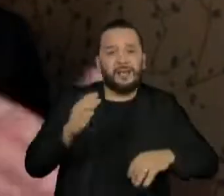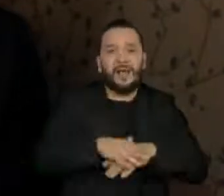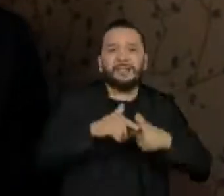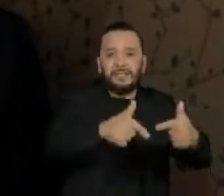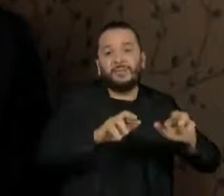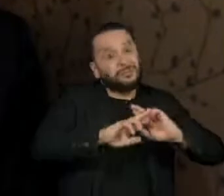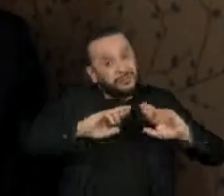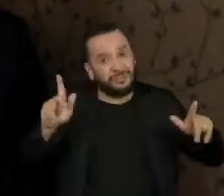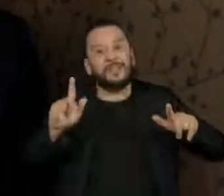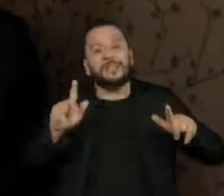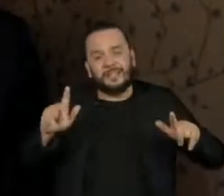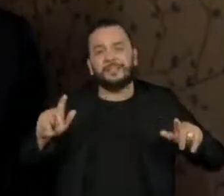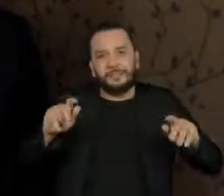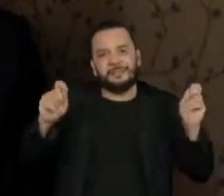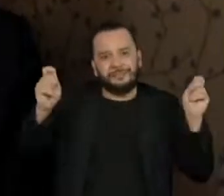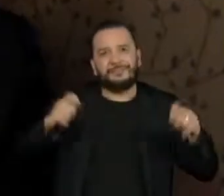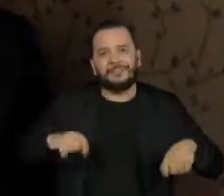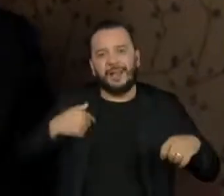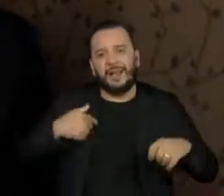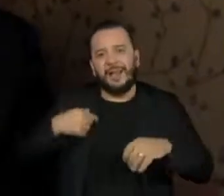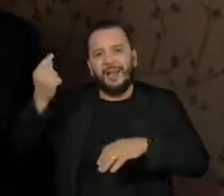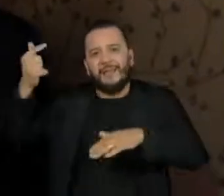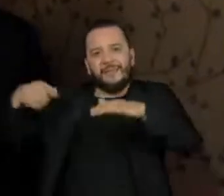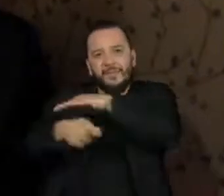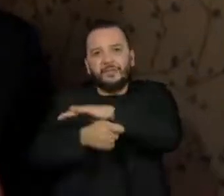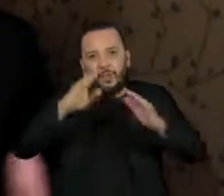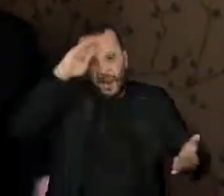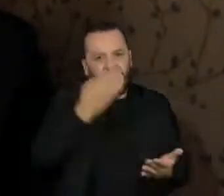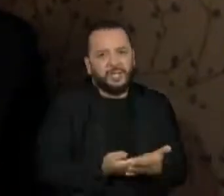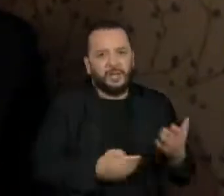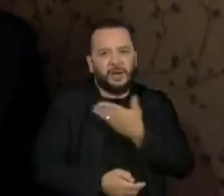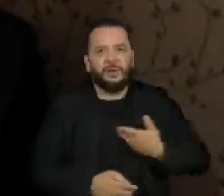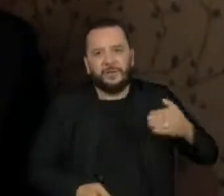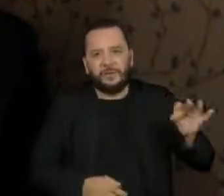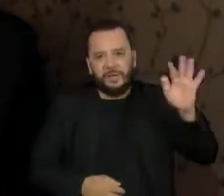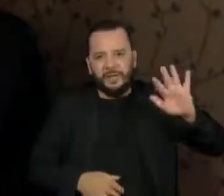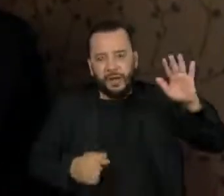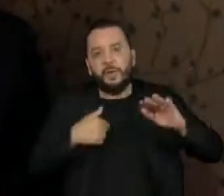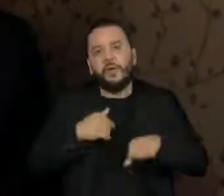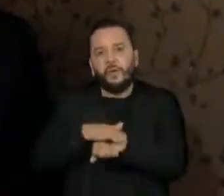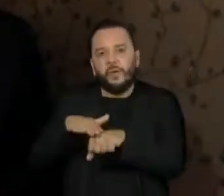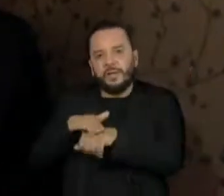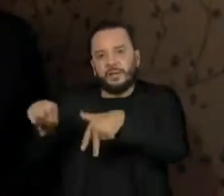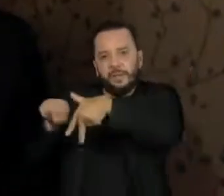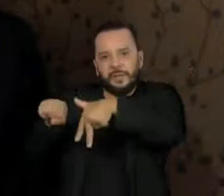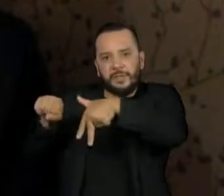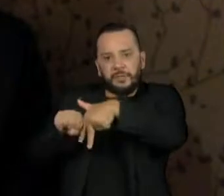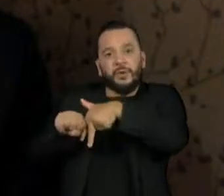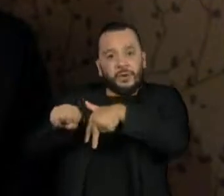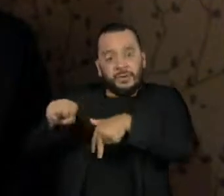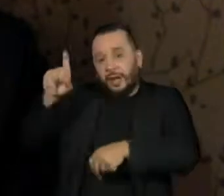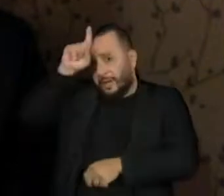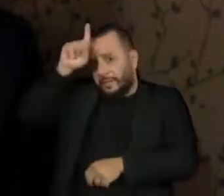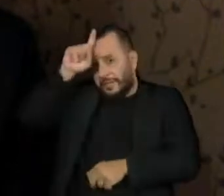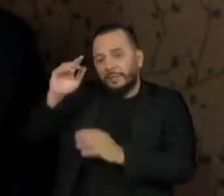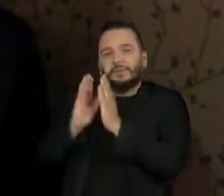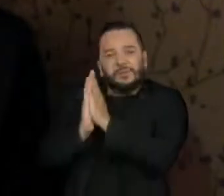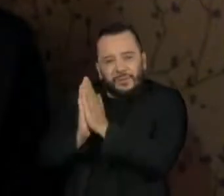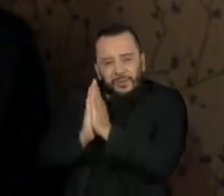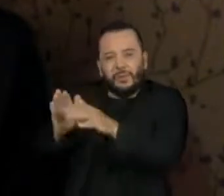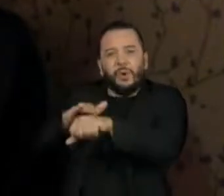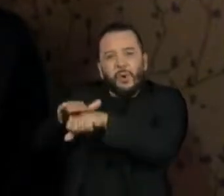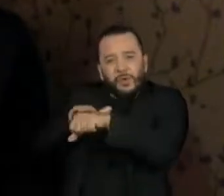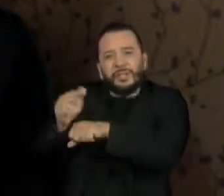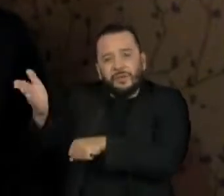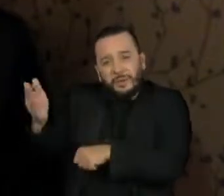para voltar a ter a confiança dos agentes internacionais. Eu tive com o embaixador da Alemanha, fazendo um apelo para ele, para